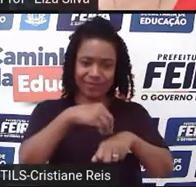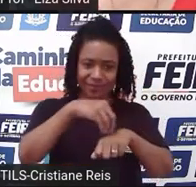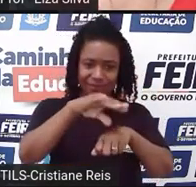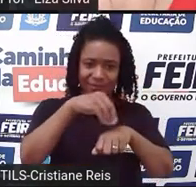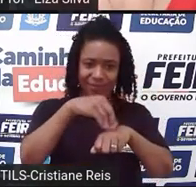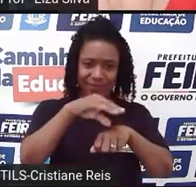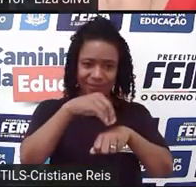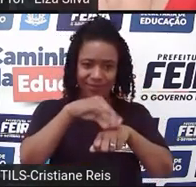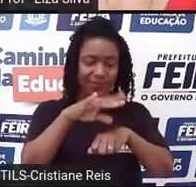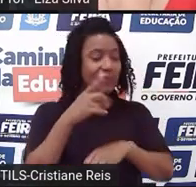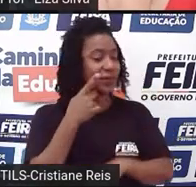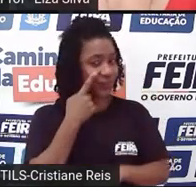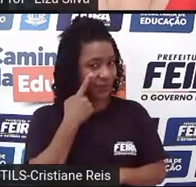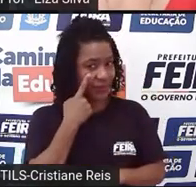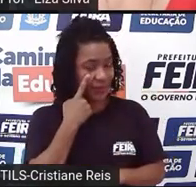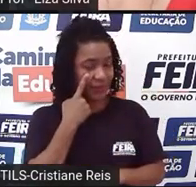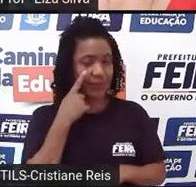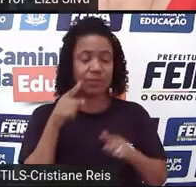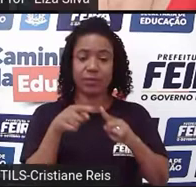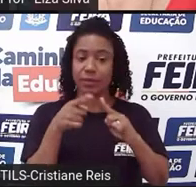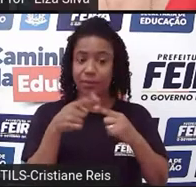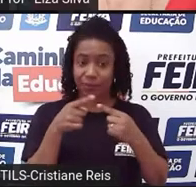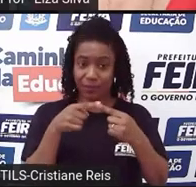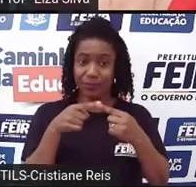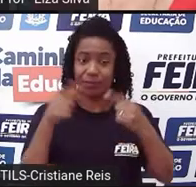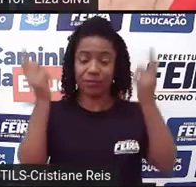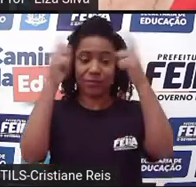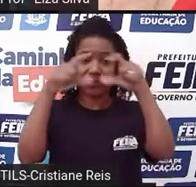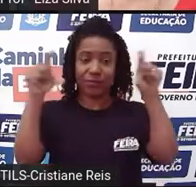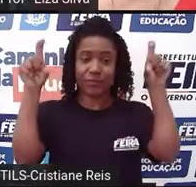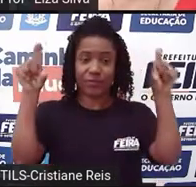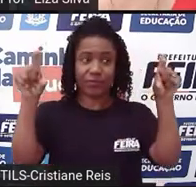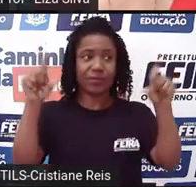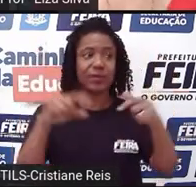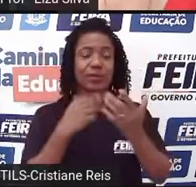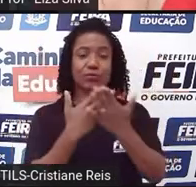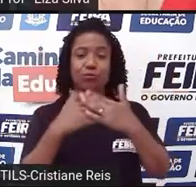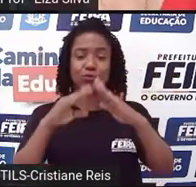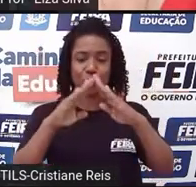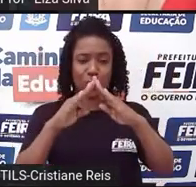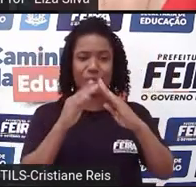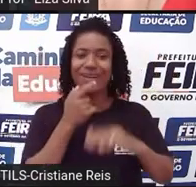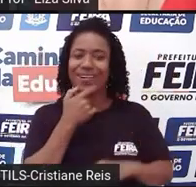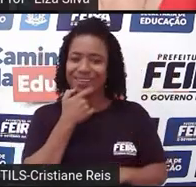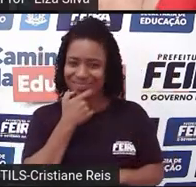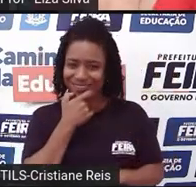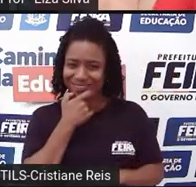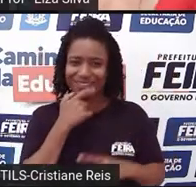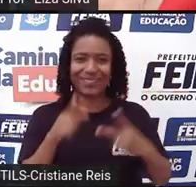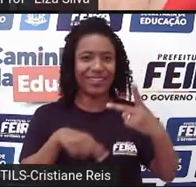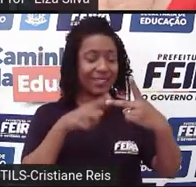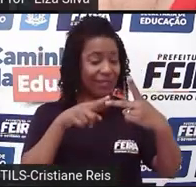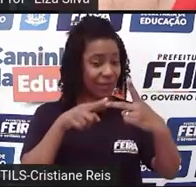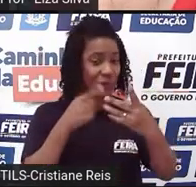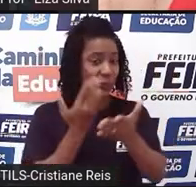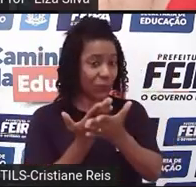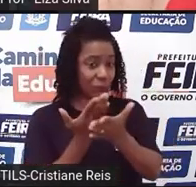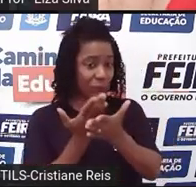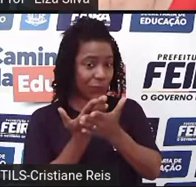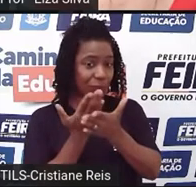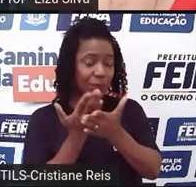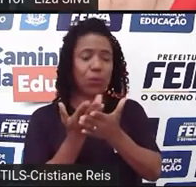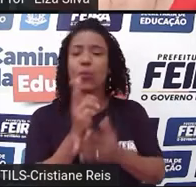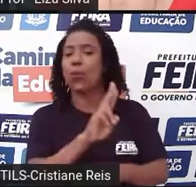dicas. No nosso cabeçalho, vocês podem colocar skill, o nome da escola, student, o nome de